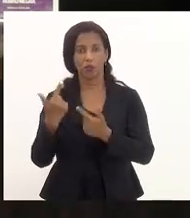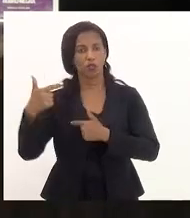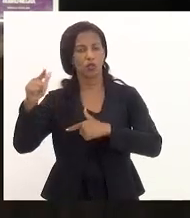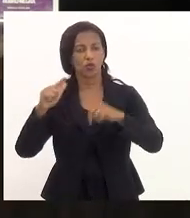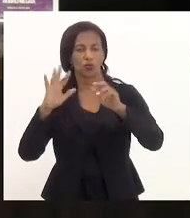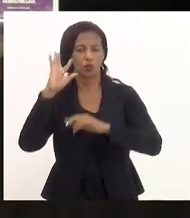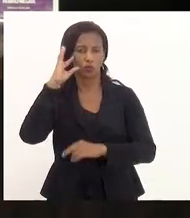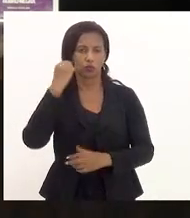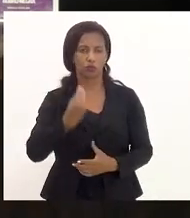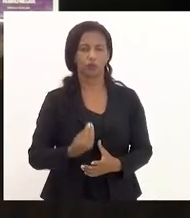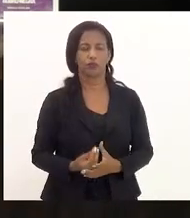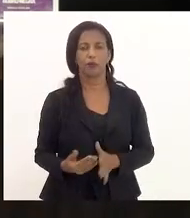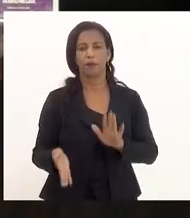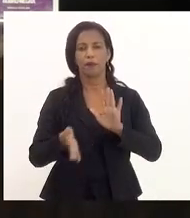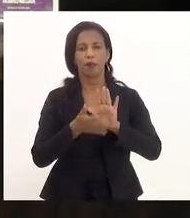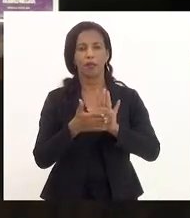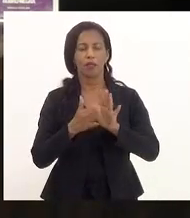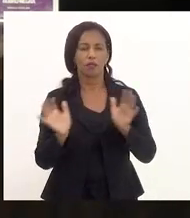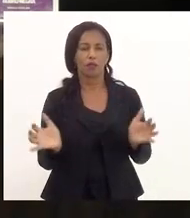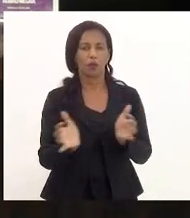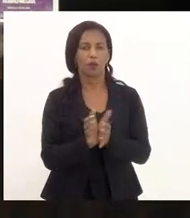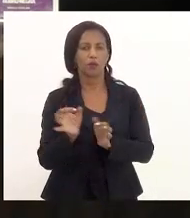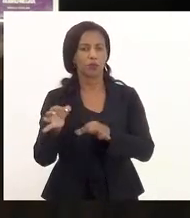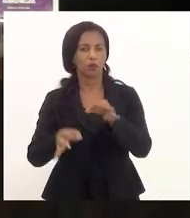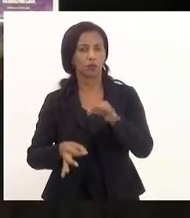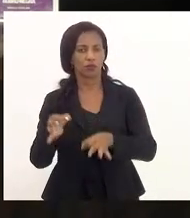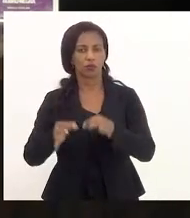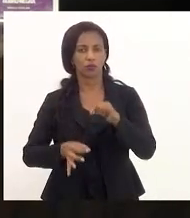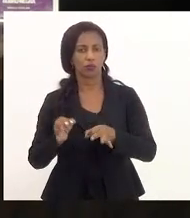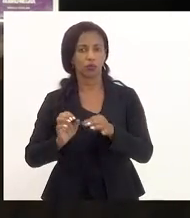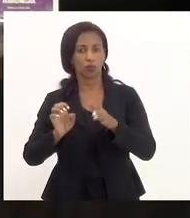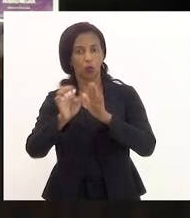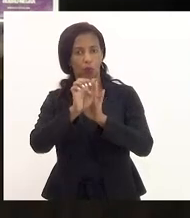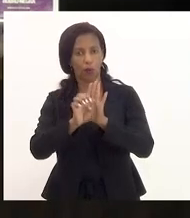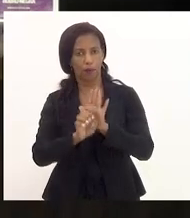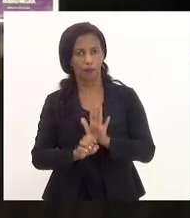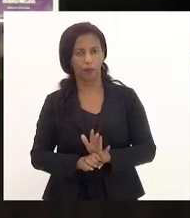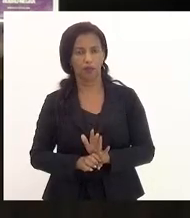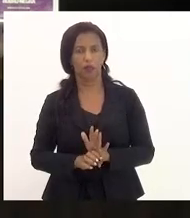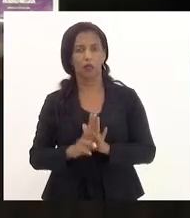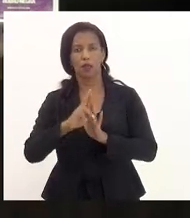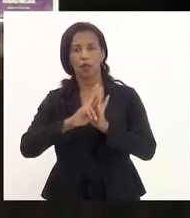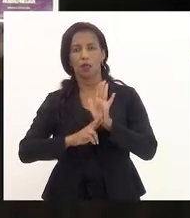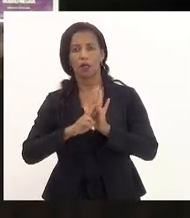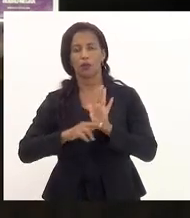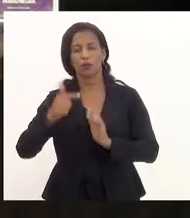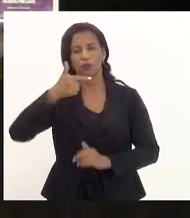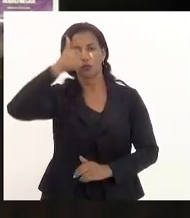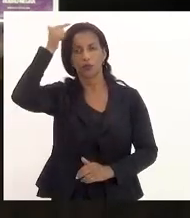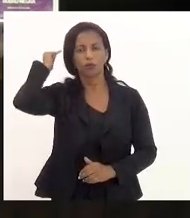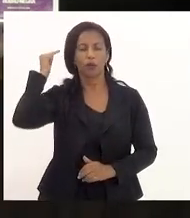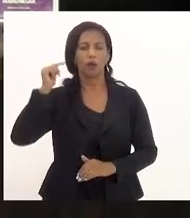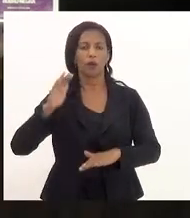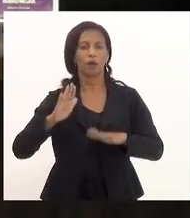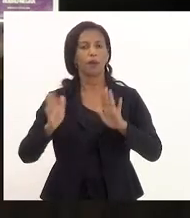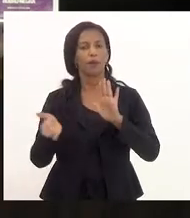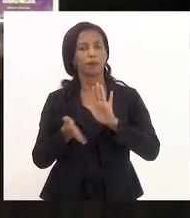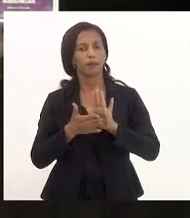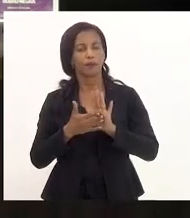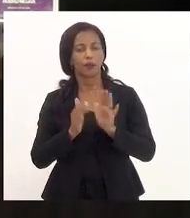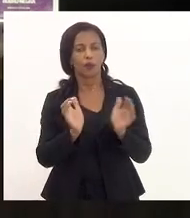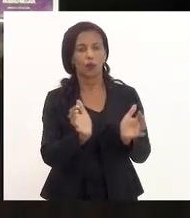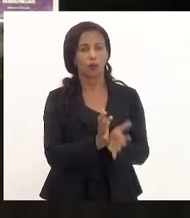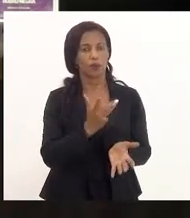providências. Parecer da Comissão de Constituição e Justiça pela Juridicidade com emenda. Relatou o deputado Luiz Paulo. Dependendo de pareceres das